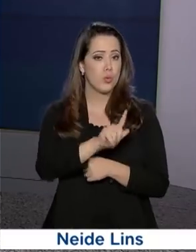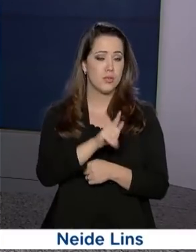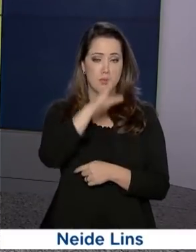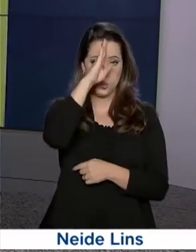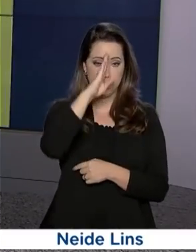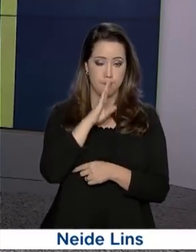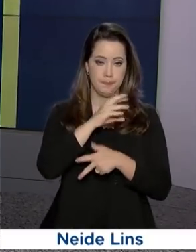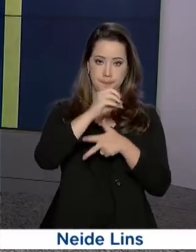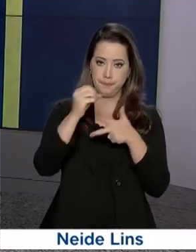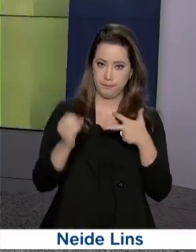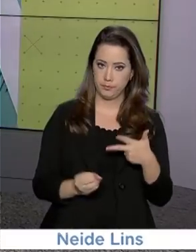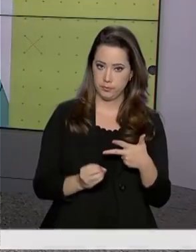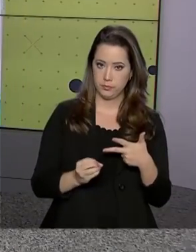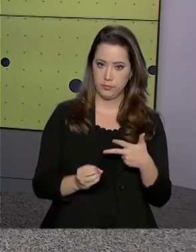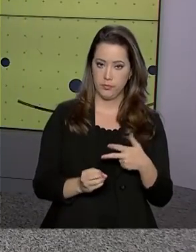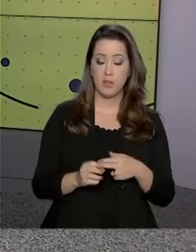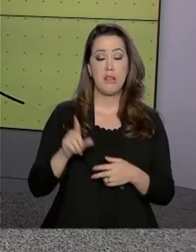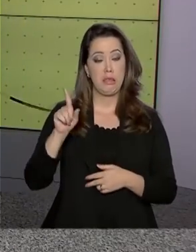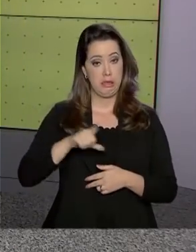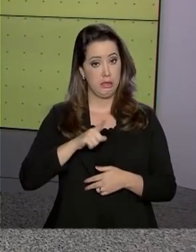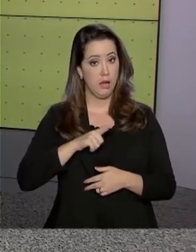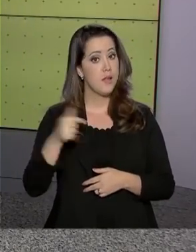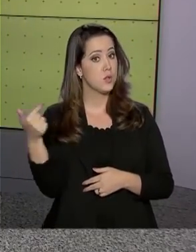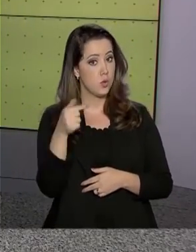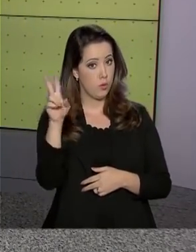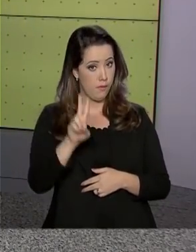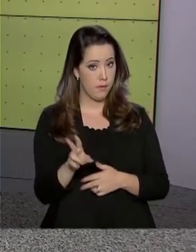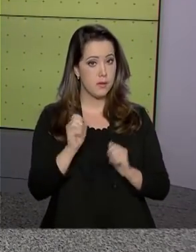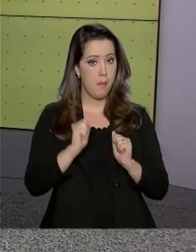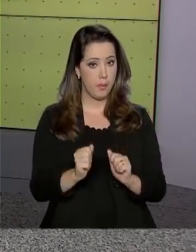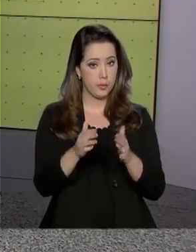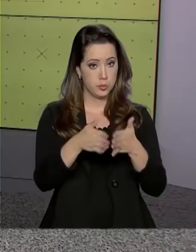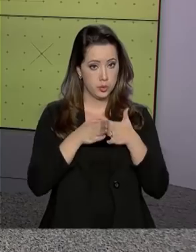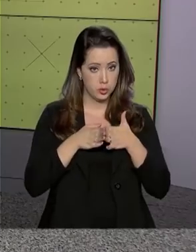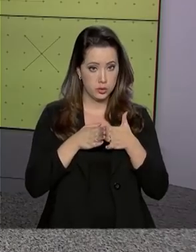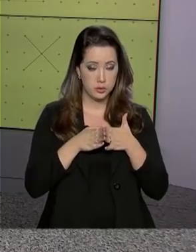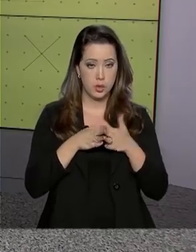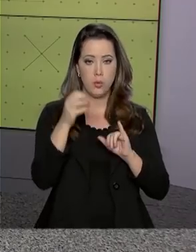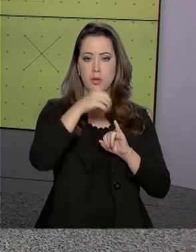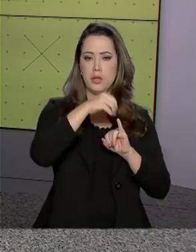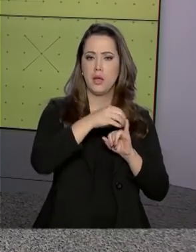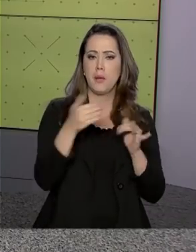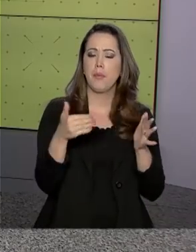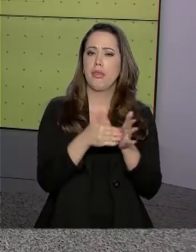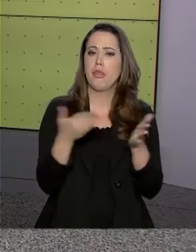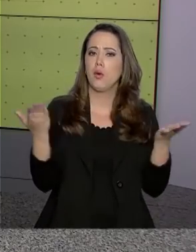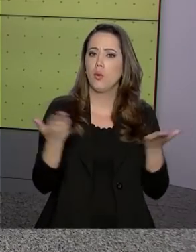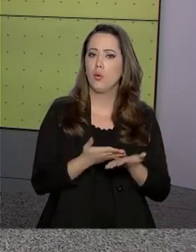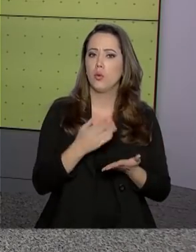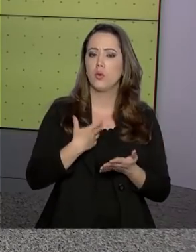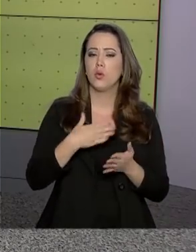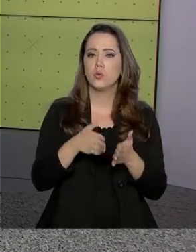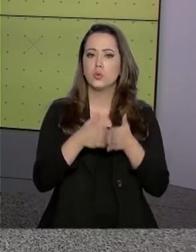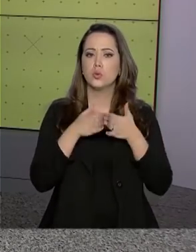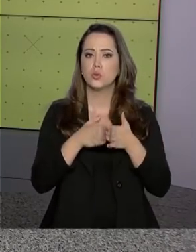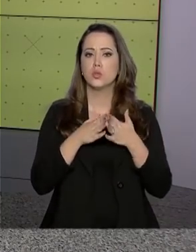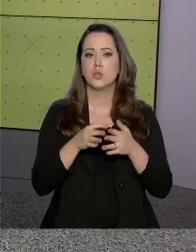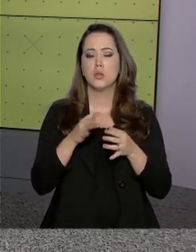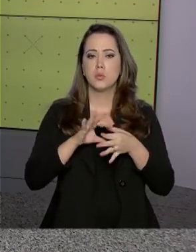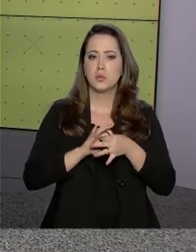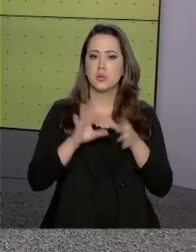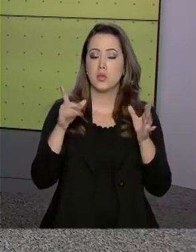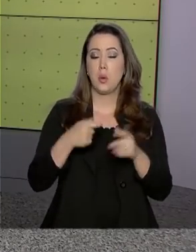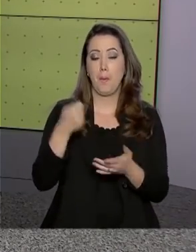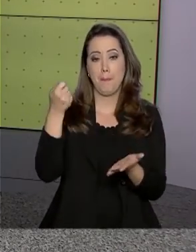isenção da taxa de inscrição do Enem. Vai ter uma segunda chance. O Inep recebe até hoje os recursos sobre a